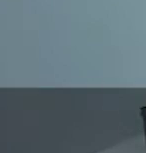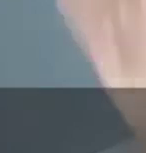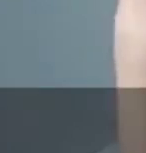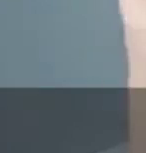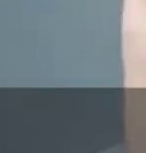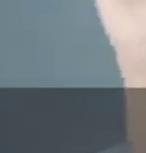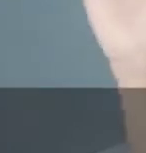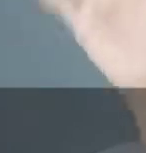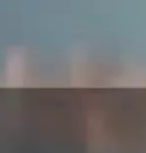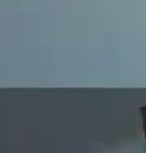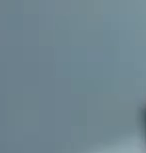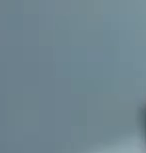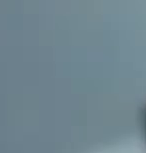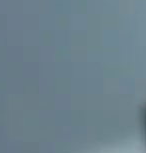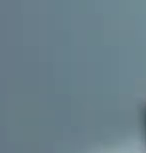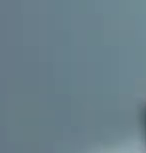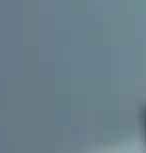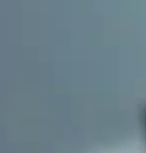você e até mais!